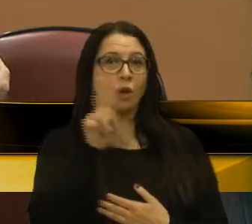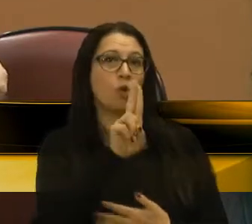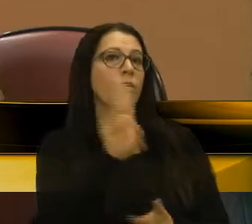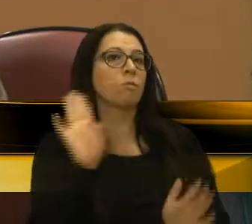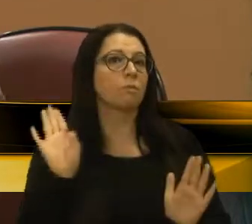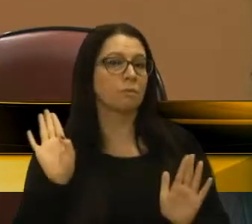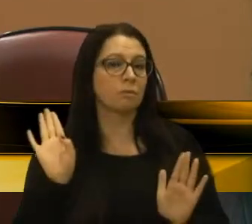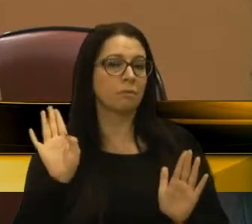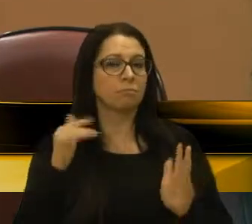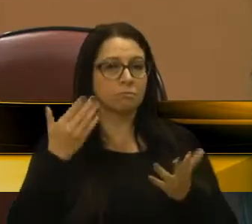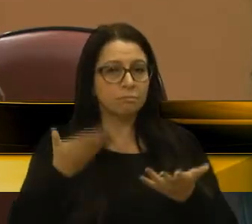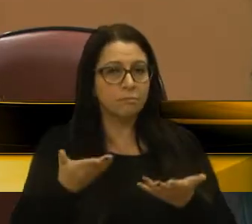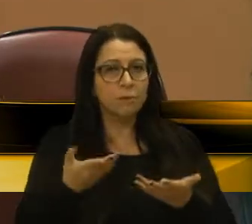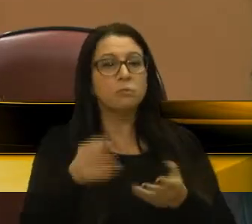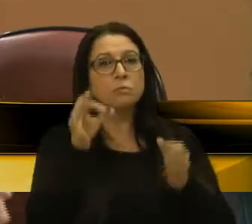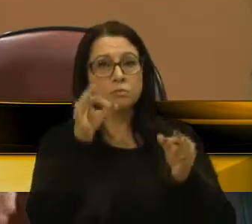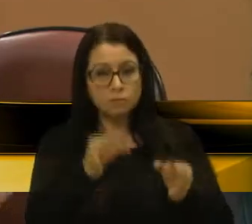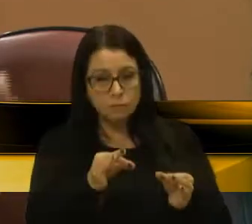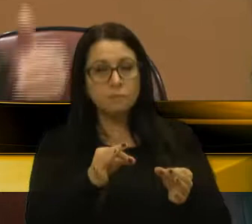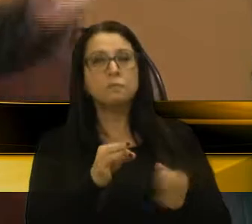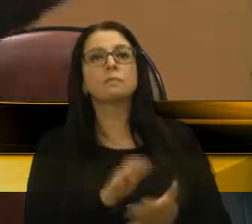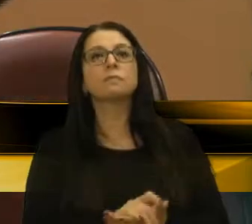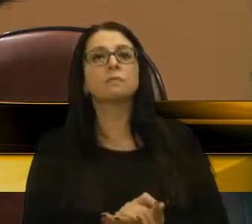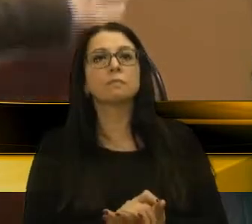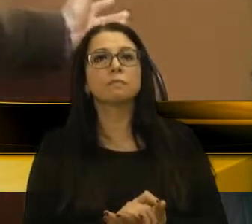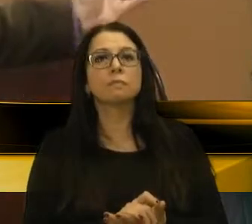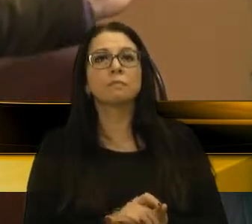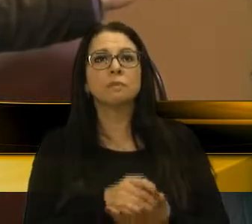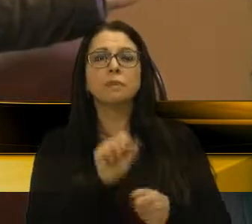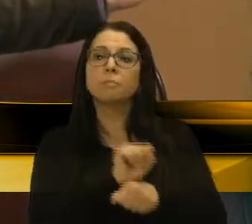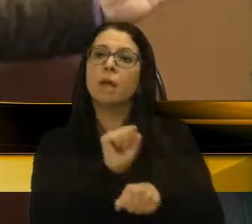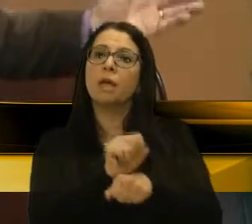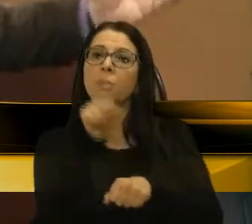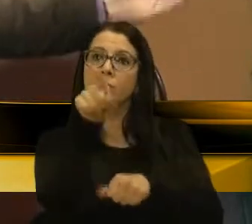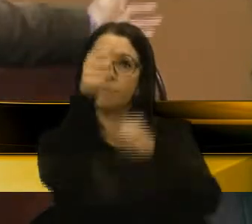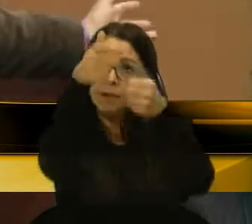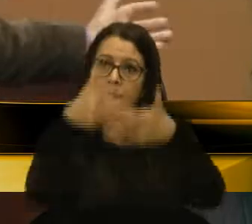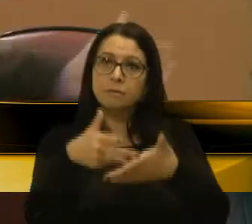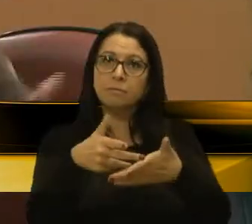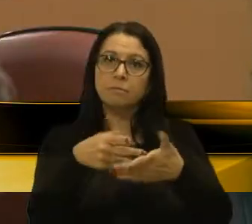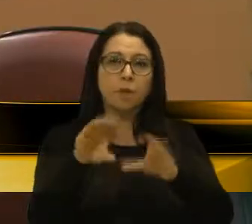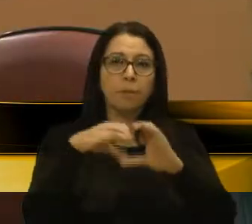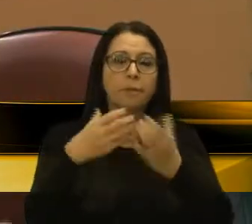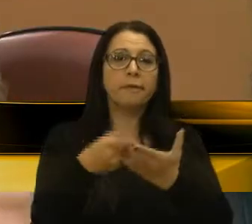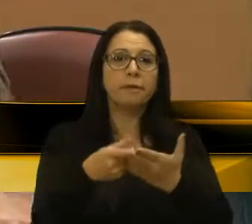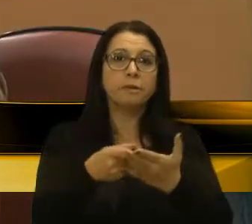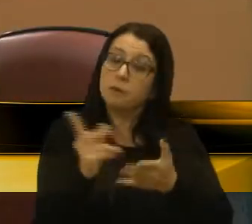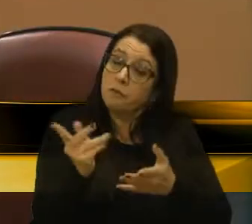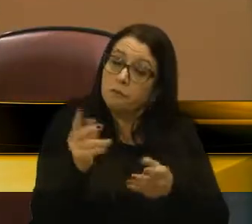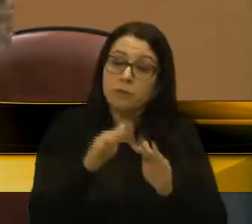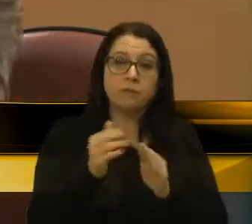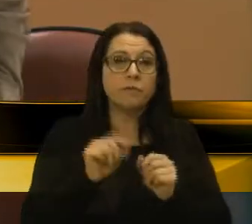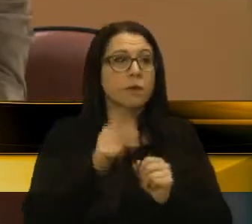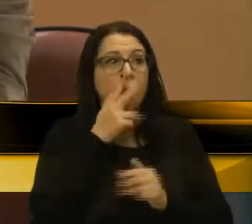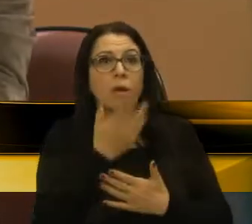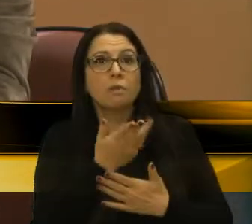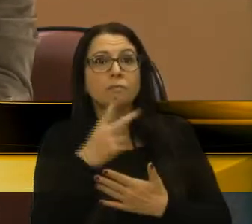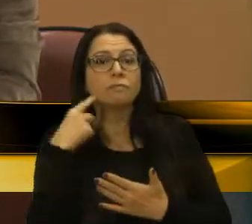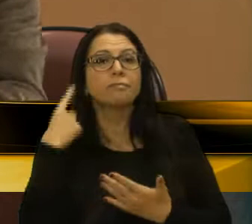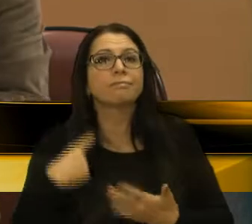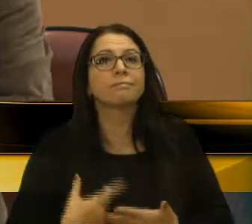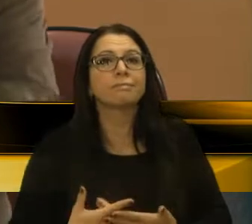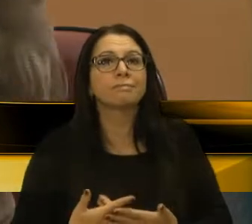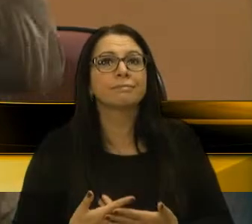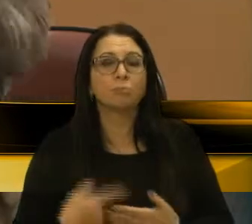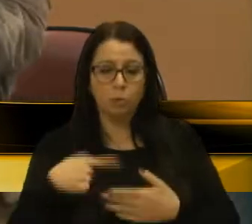Então, com certeza, aguardo uma explicação para aquela comunidade, senão vou ter que fazer isso, vereador Adonis. Porque eu